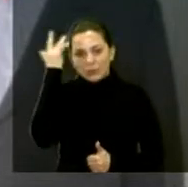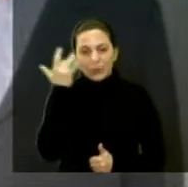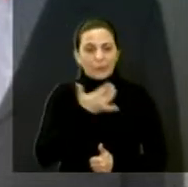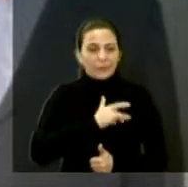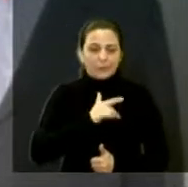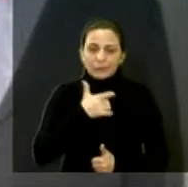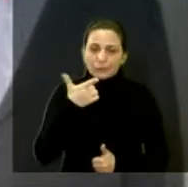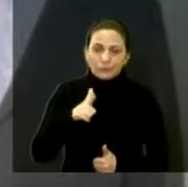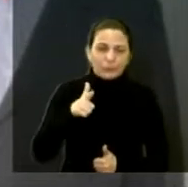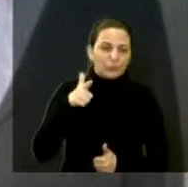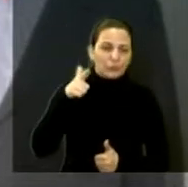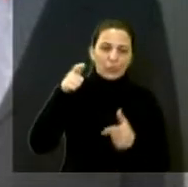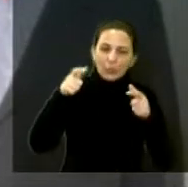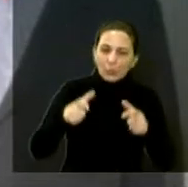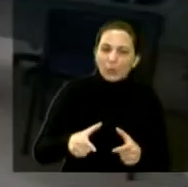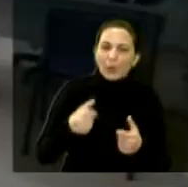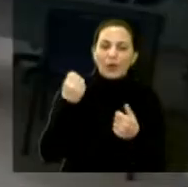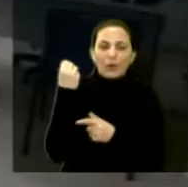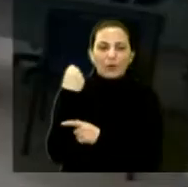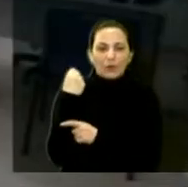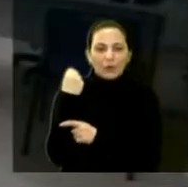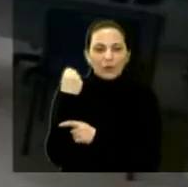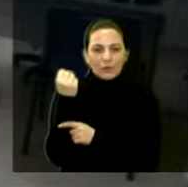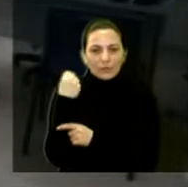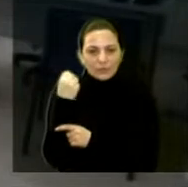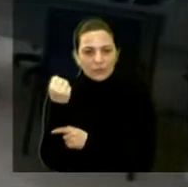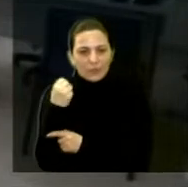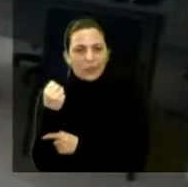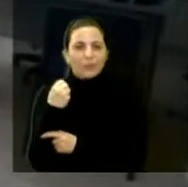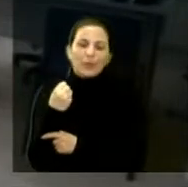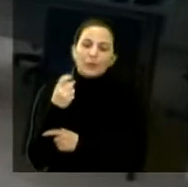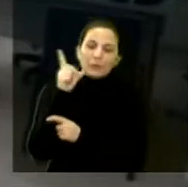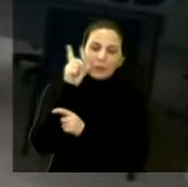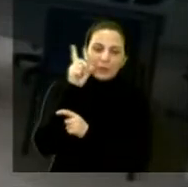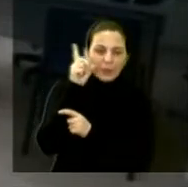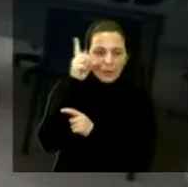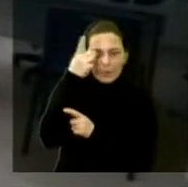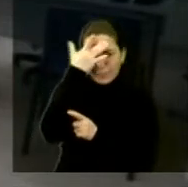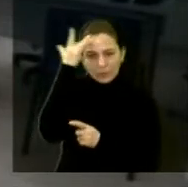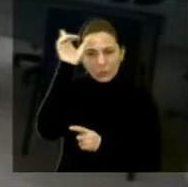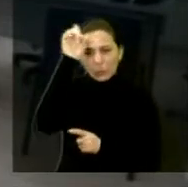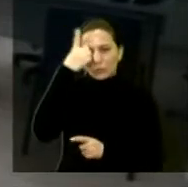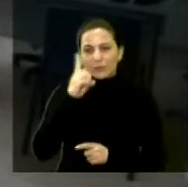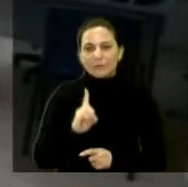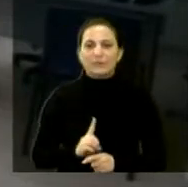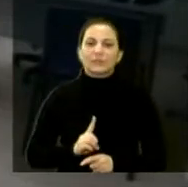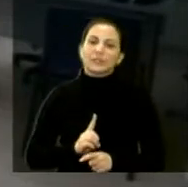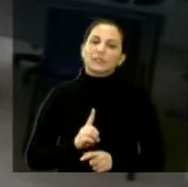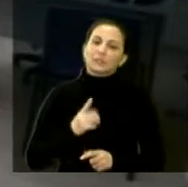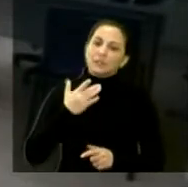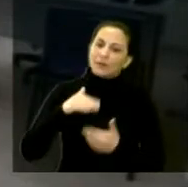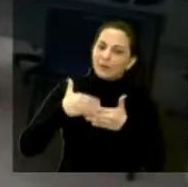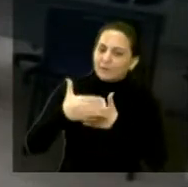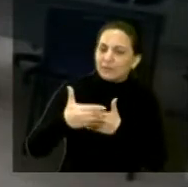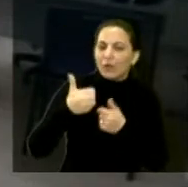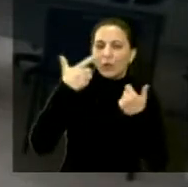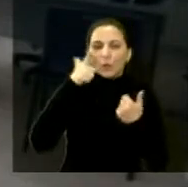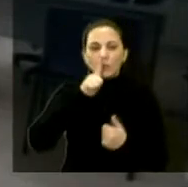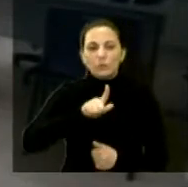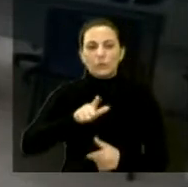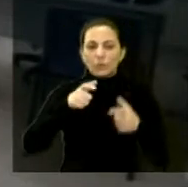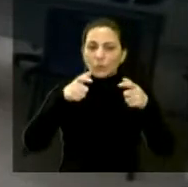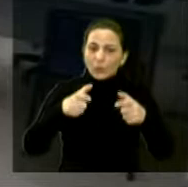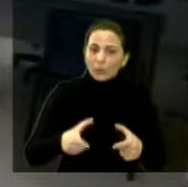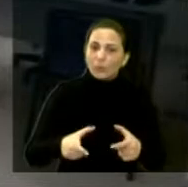não tem lugar para fisioterapeuta, qualquer tipo de deficiência, vai caminhar. E eu tenho certeza que o lugar